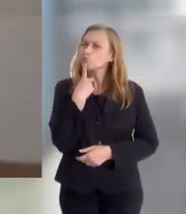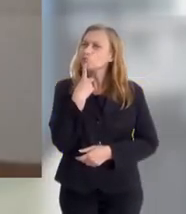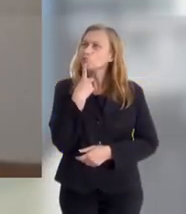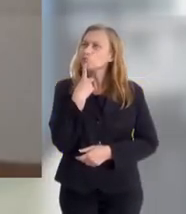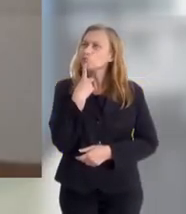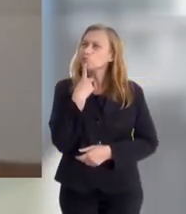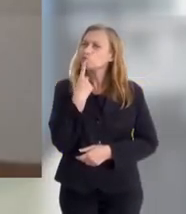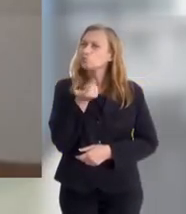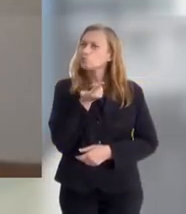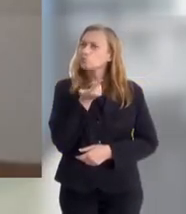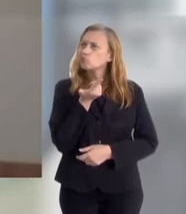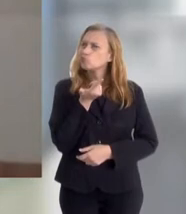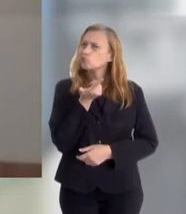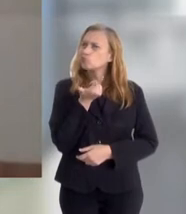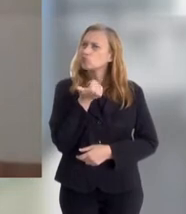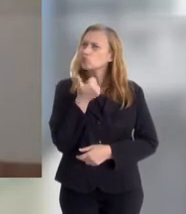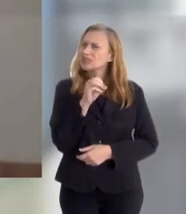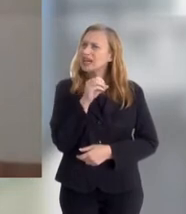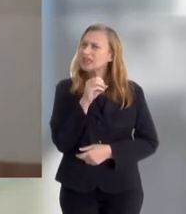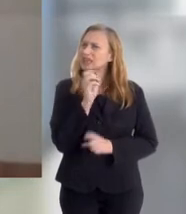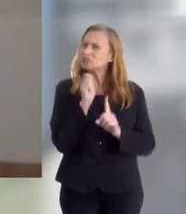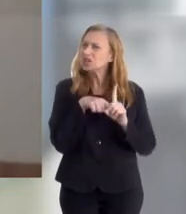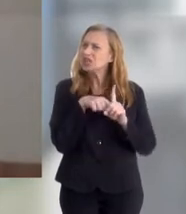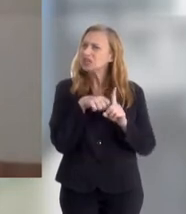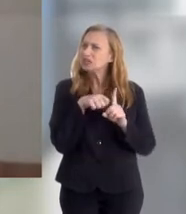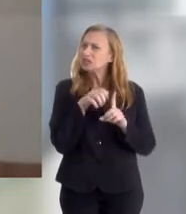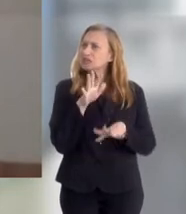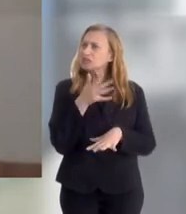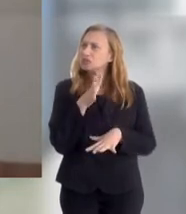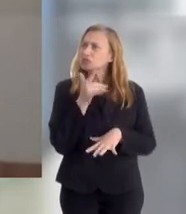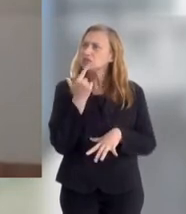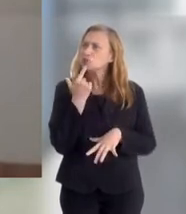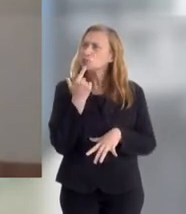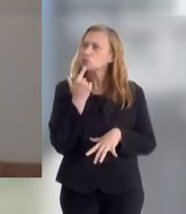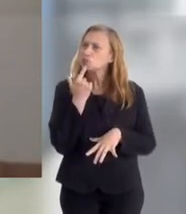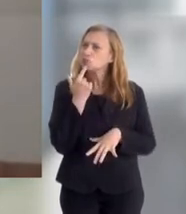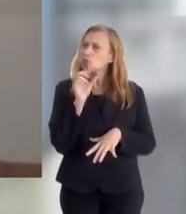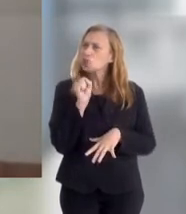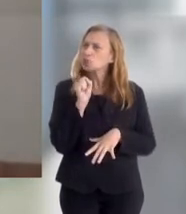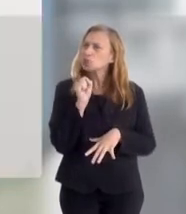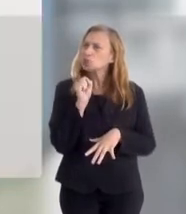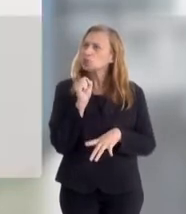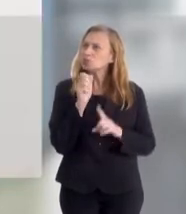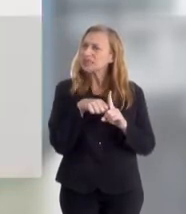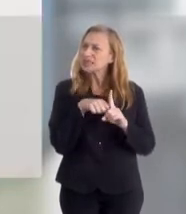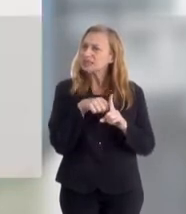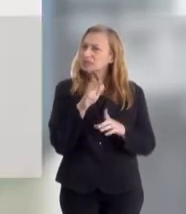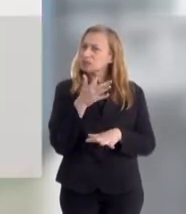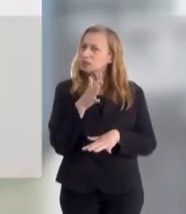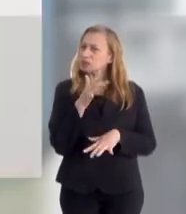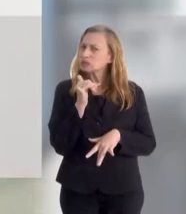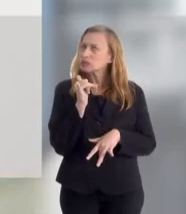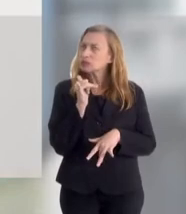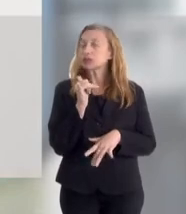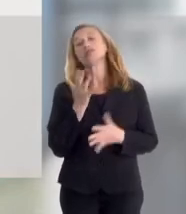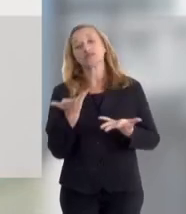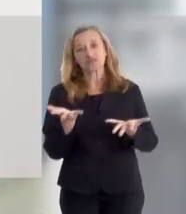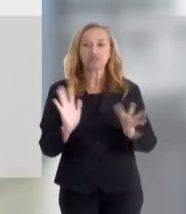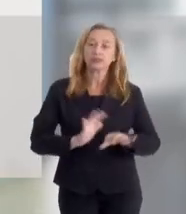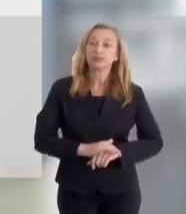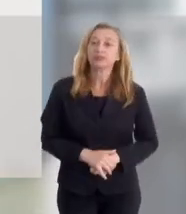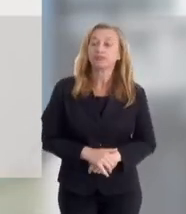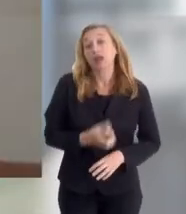agora... Deu 12, 10 meses por aí, né? Não, 8 meses. Mais ou menos 8 meses.